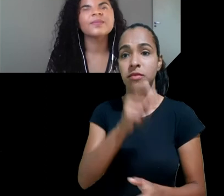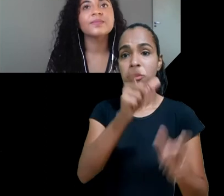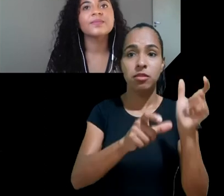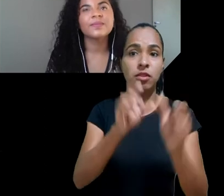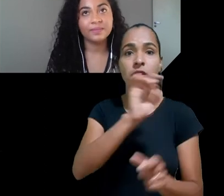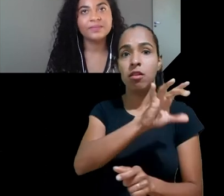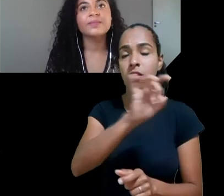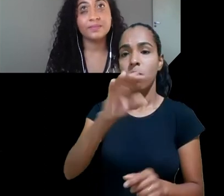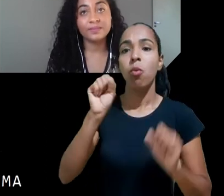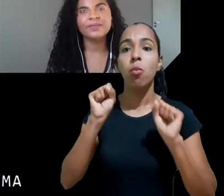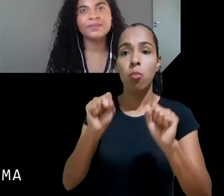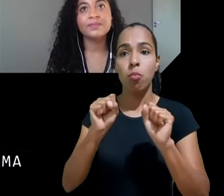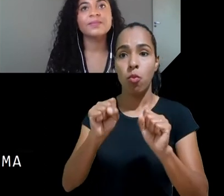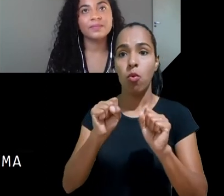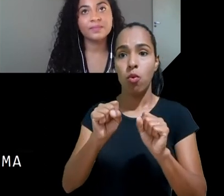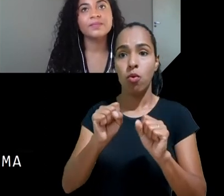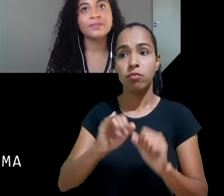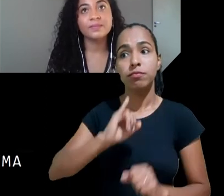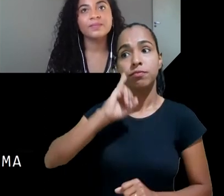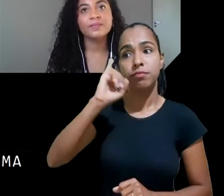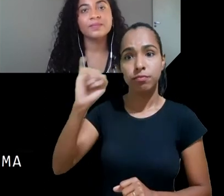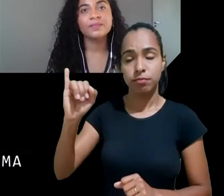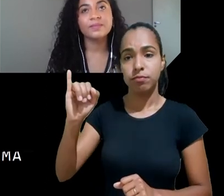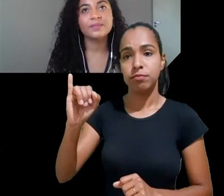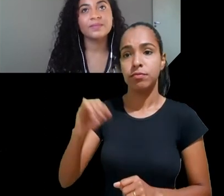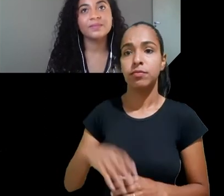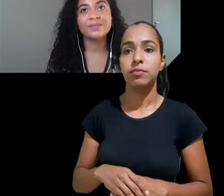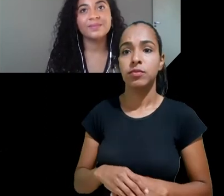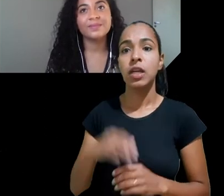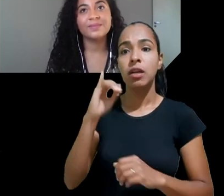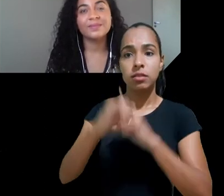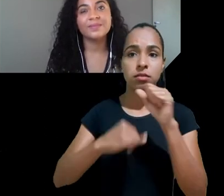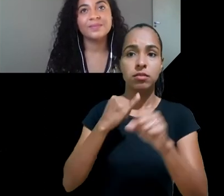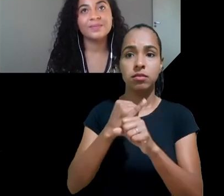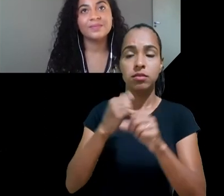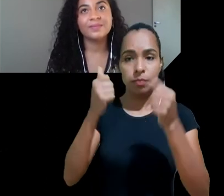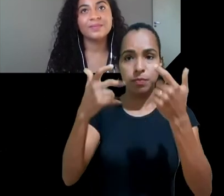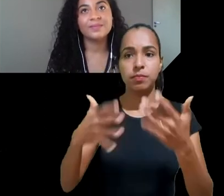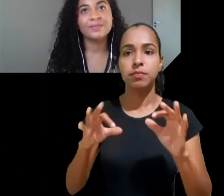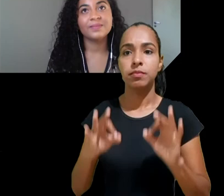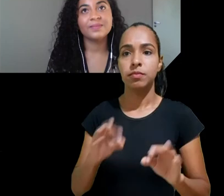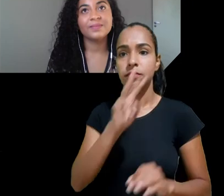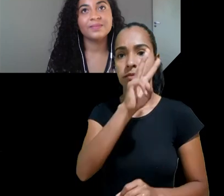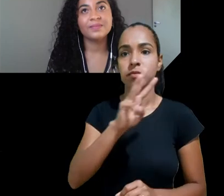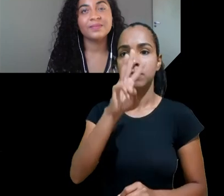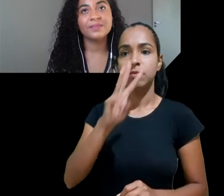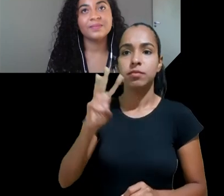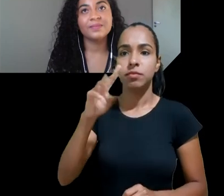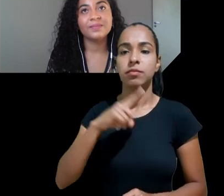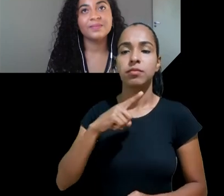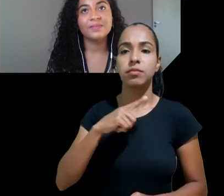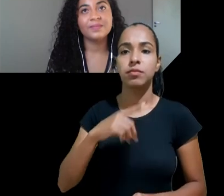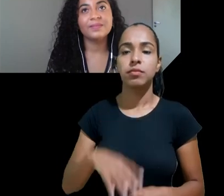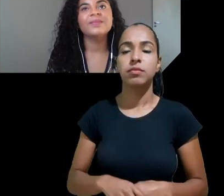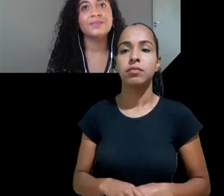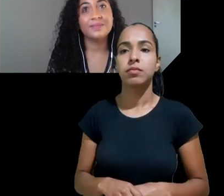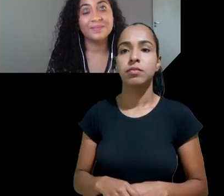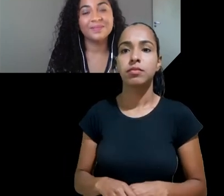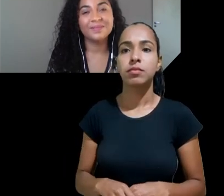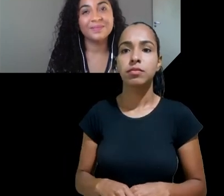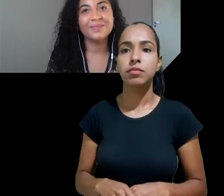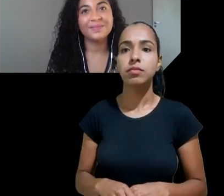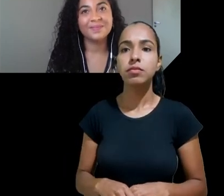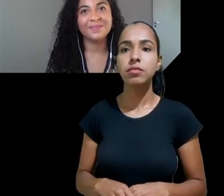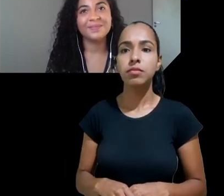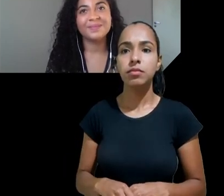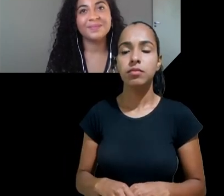site a gente explica certinho como fazer enfim o quarto fórum internacional criança e consumo fica por aqui mas continuem